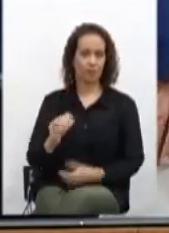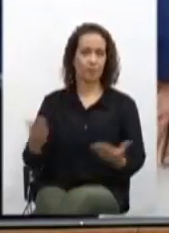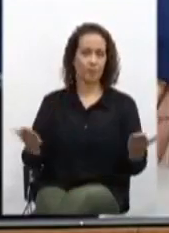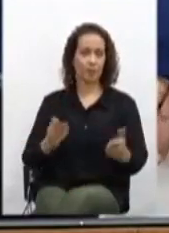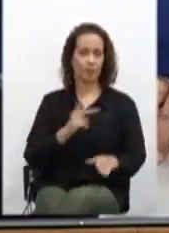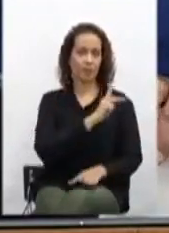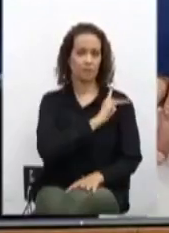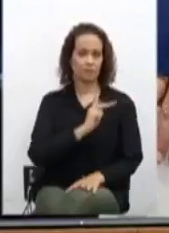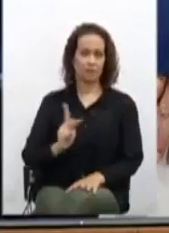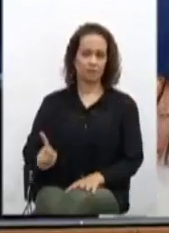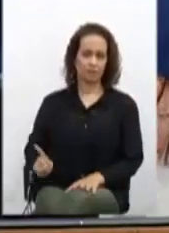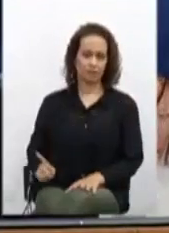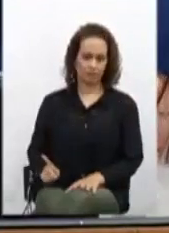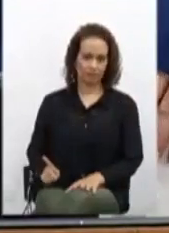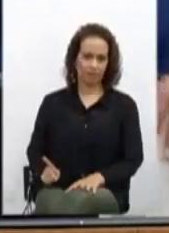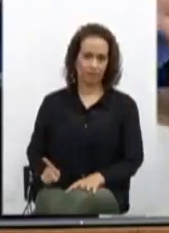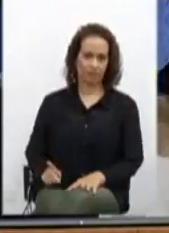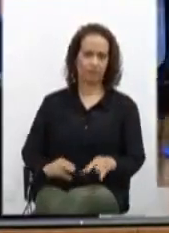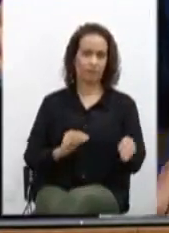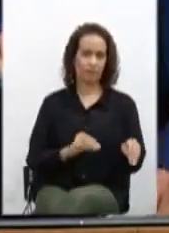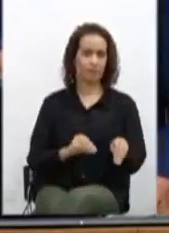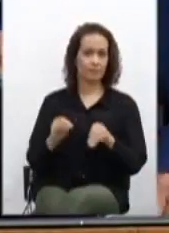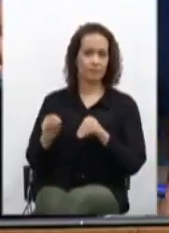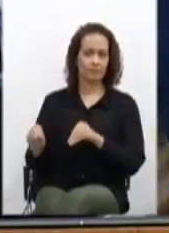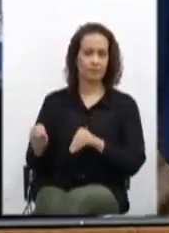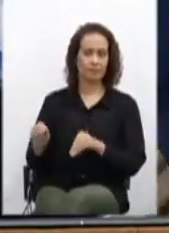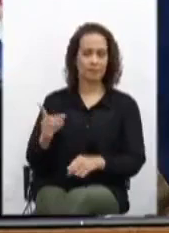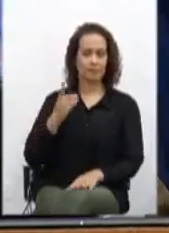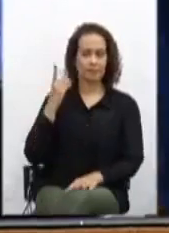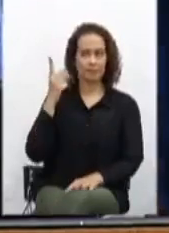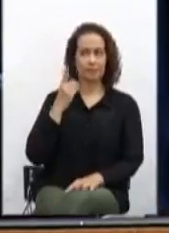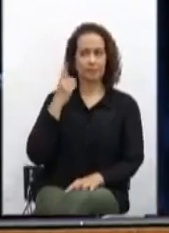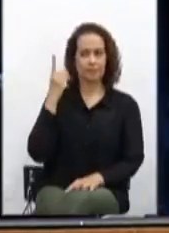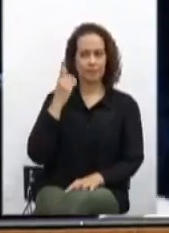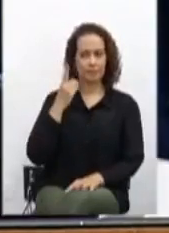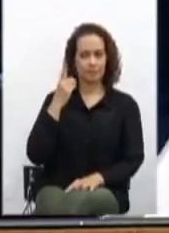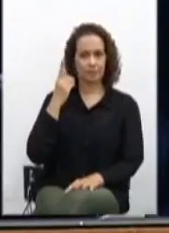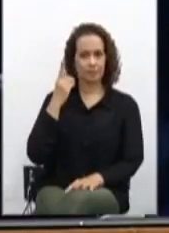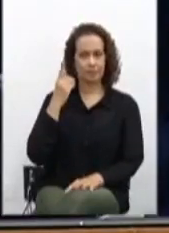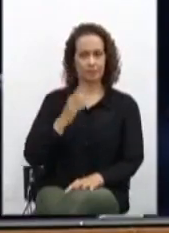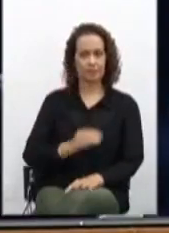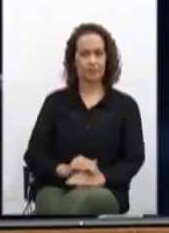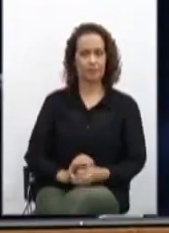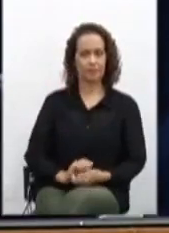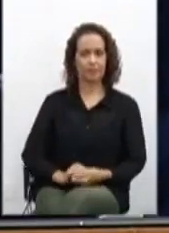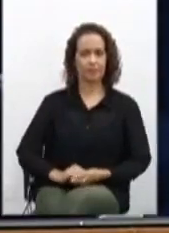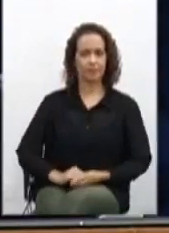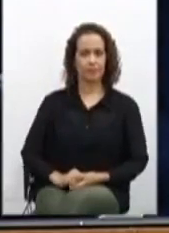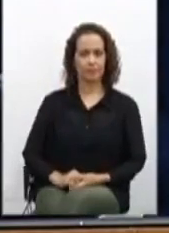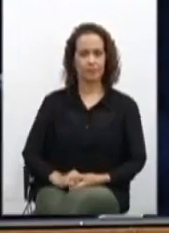presidência para o deputado. De autoria do deputado Zé Guilherme. O